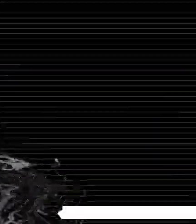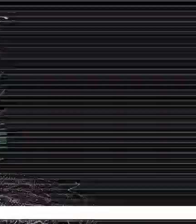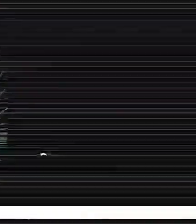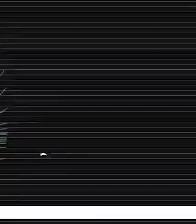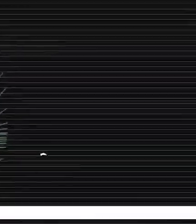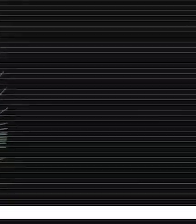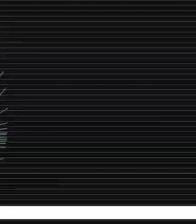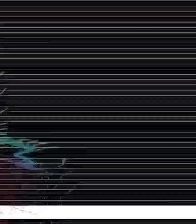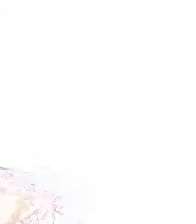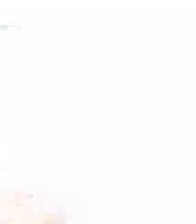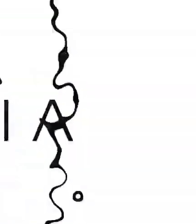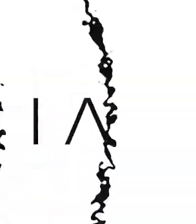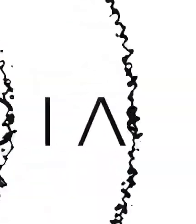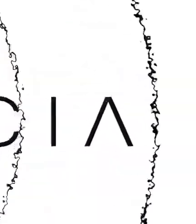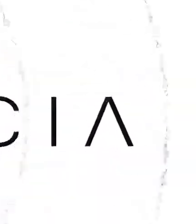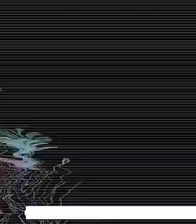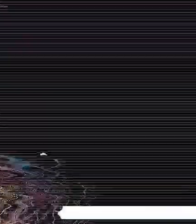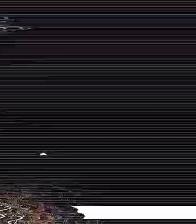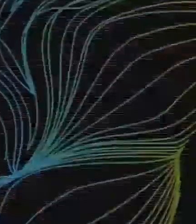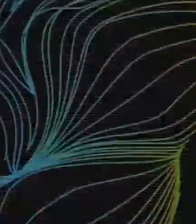Tchau, tchau